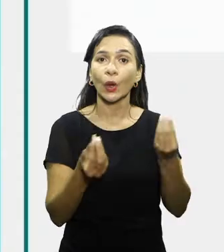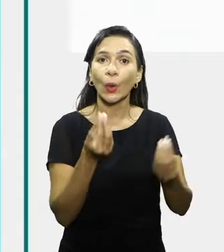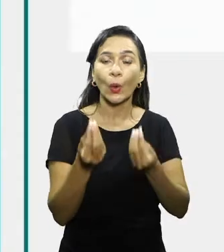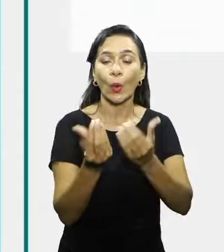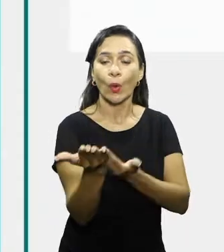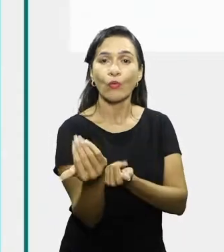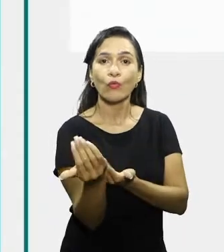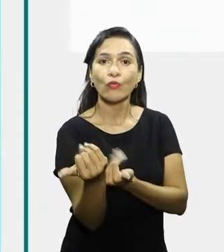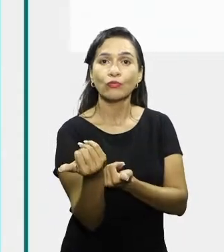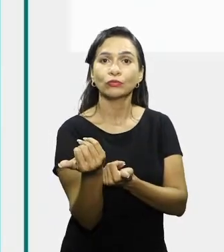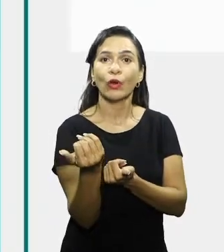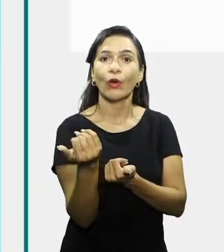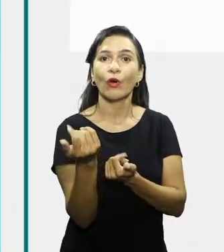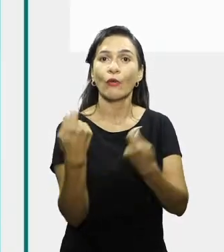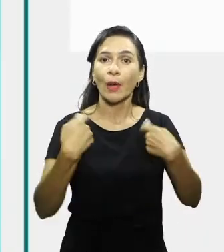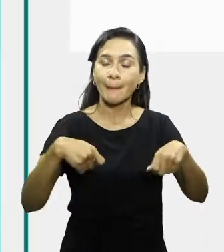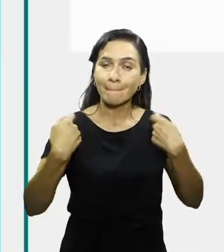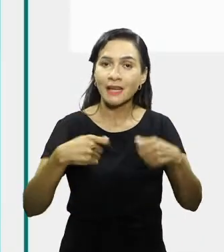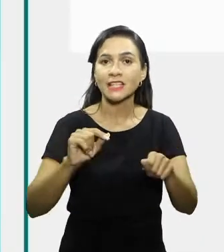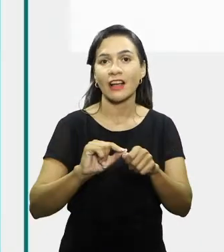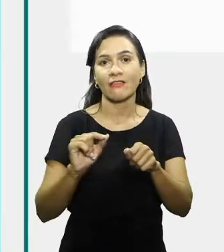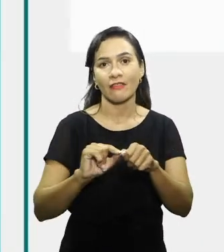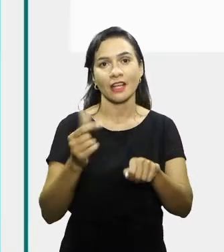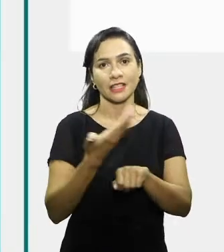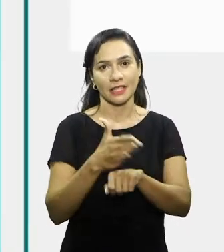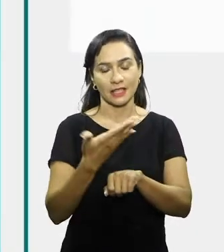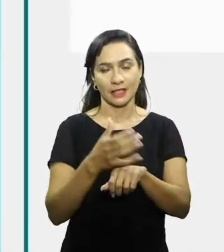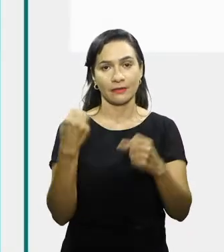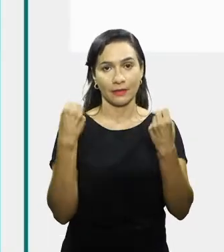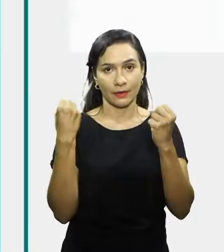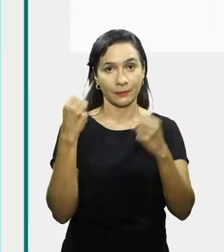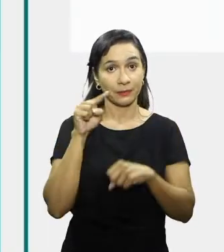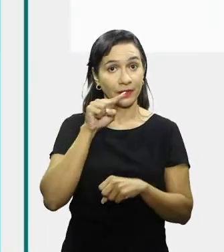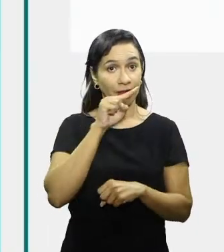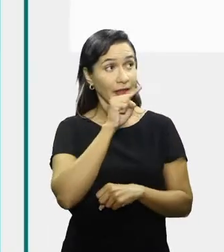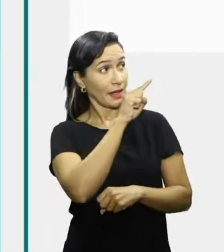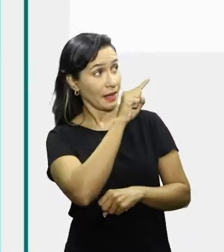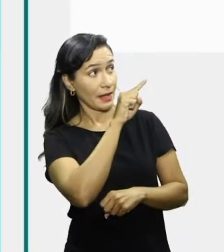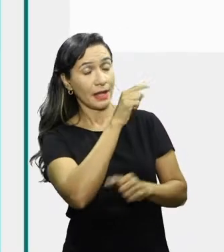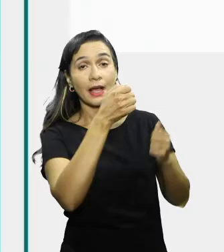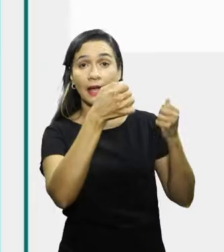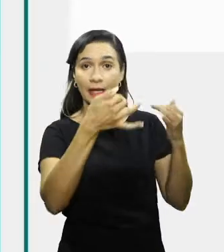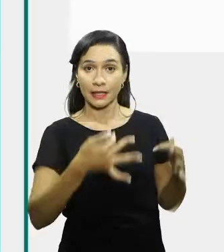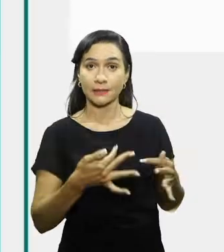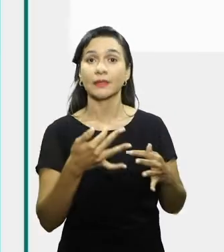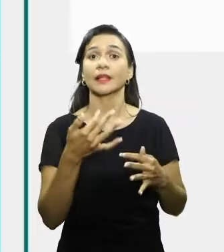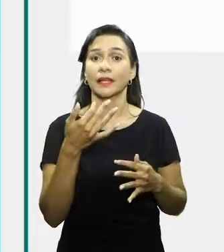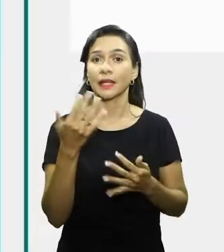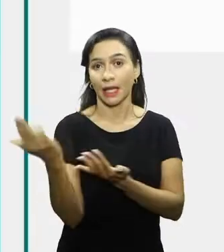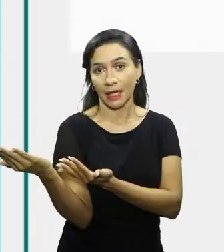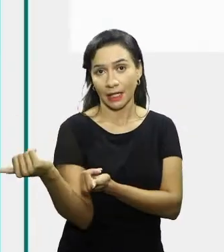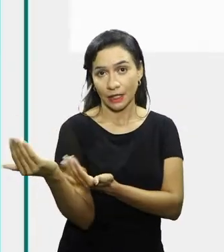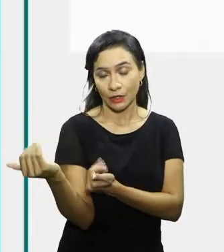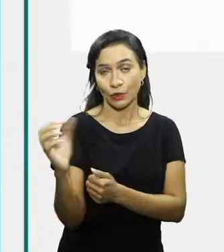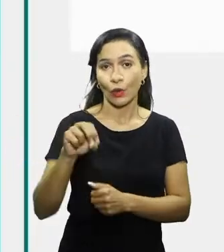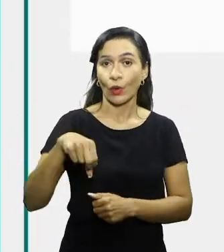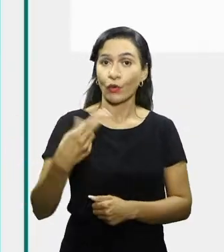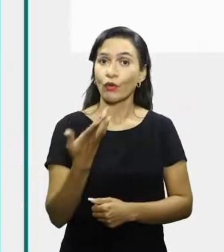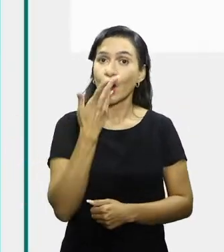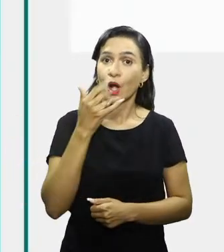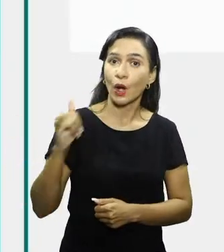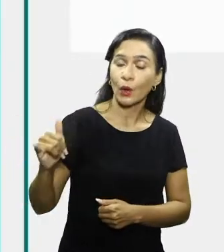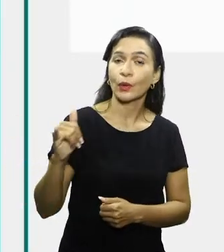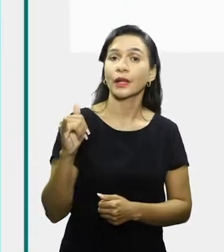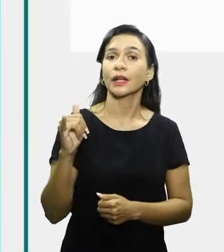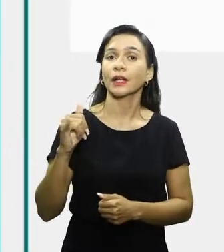durante essa fase. Onde a Organização Mundial de Saúde aponta que crianças e adolescentes em idade escolar acumulem pelo